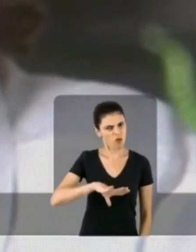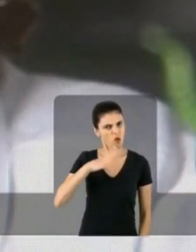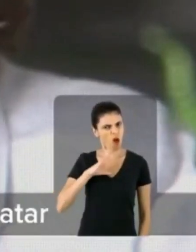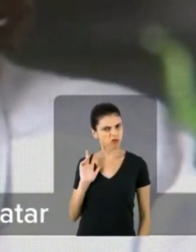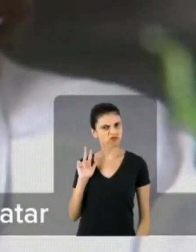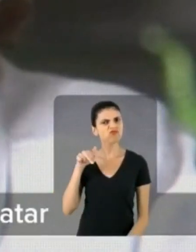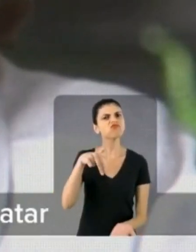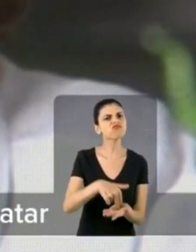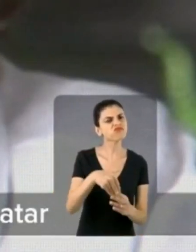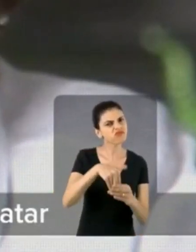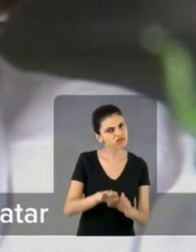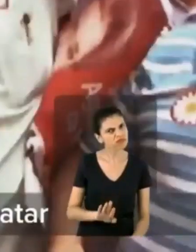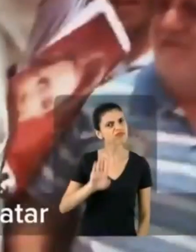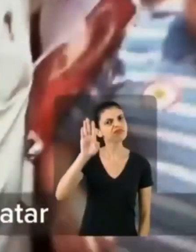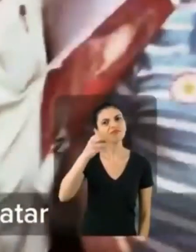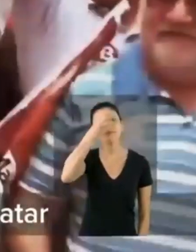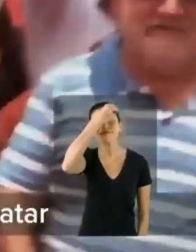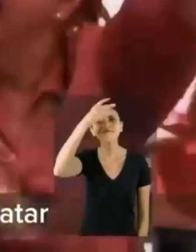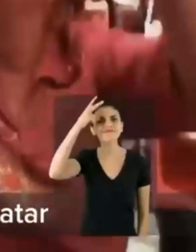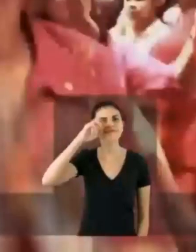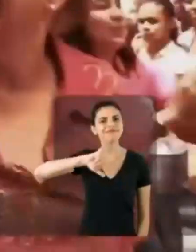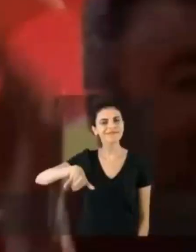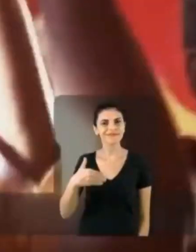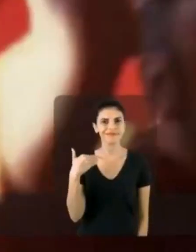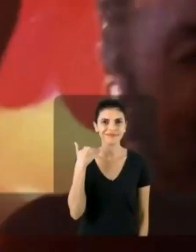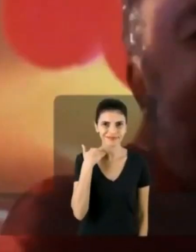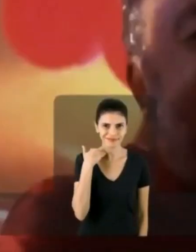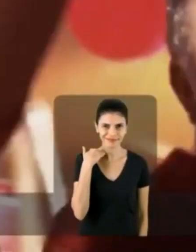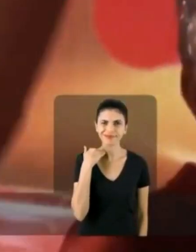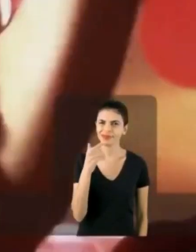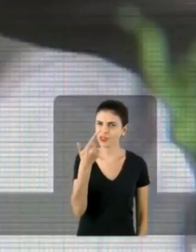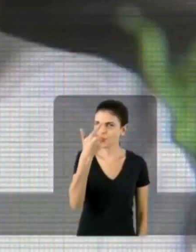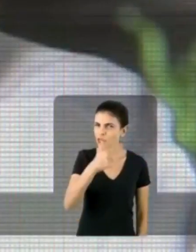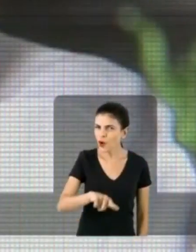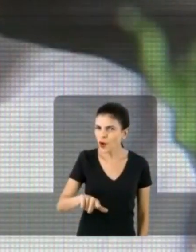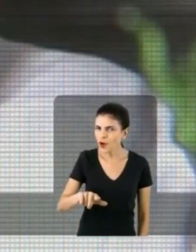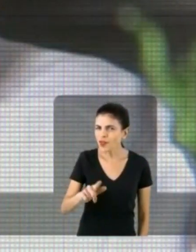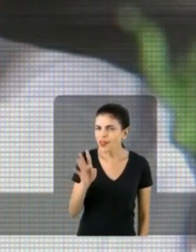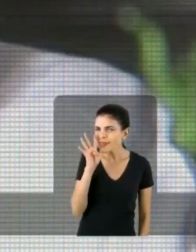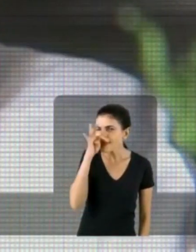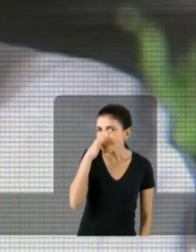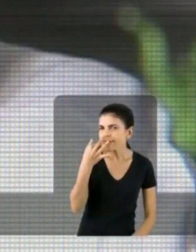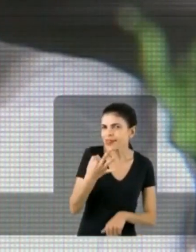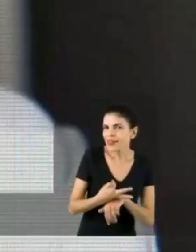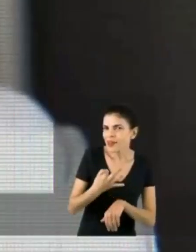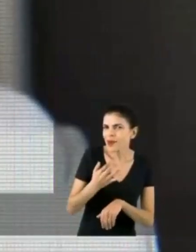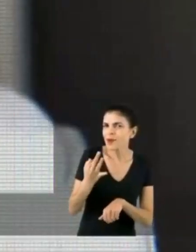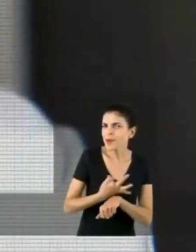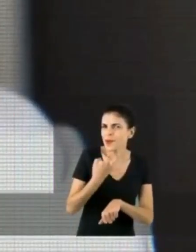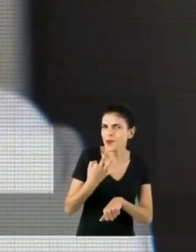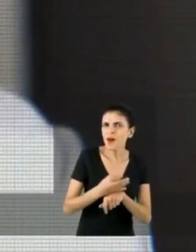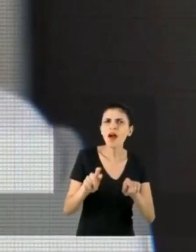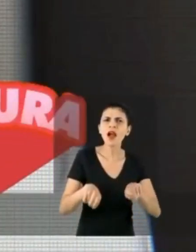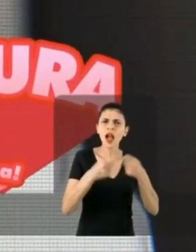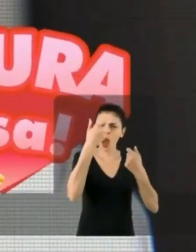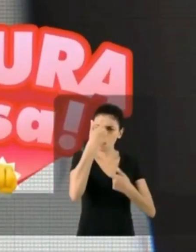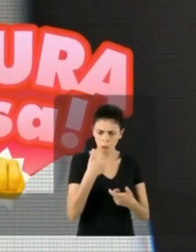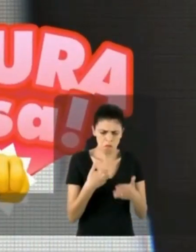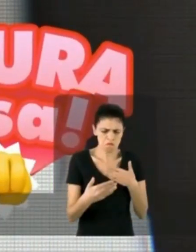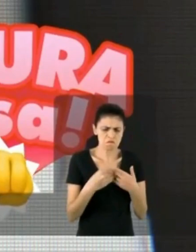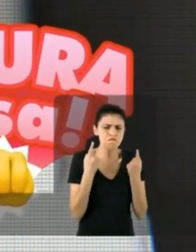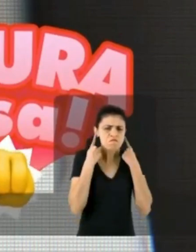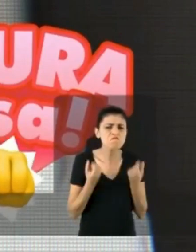a primeira mulher que teve o atrevimento de se candidatar à prefeitura de Juiz de Fora. Mas você vai teimar outra vez. Vou porque vale a pena.